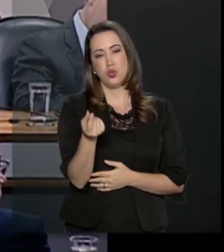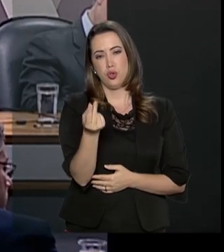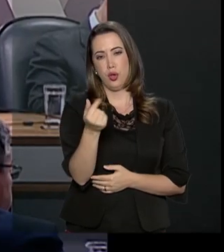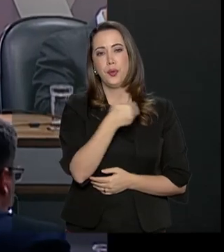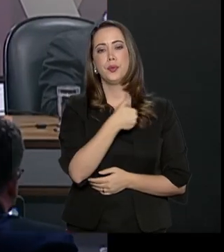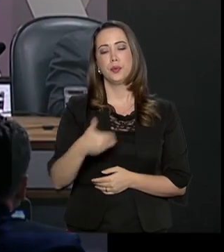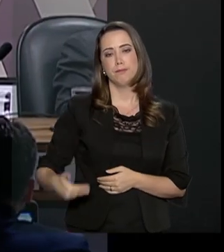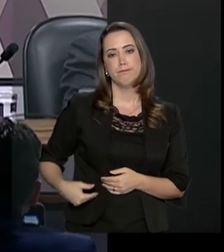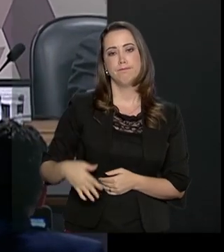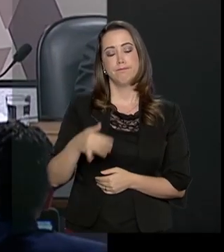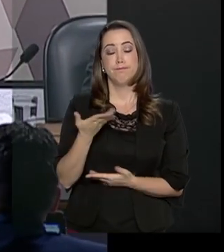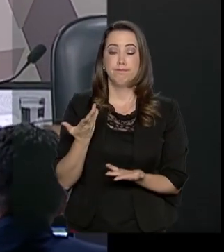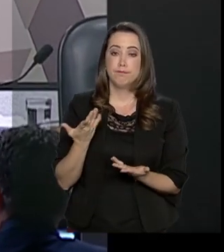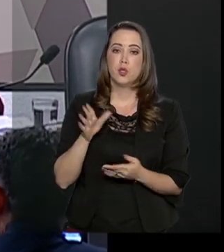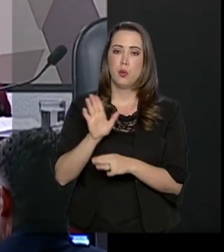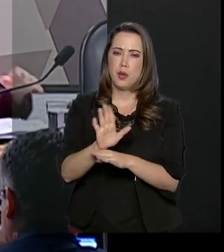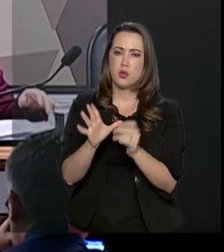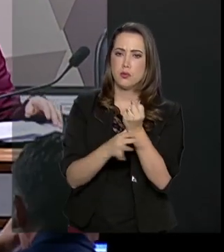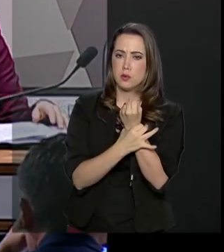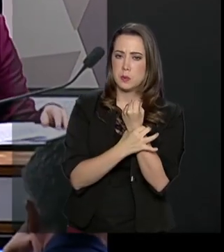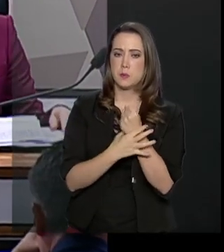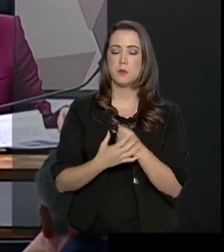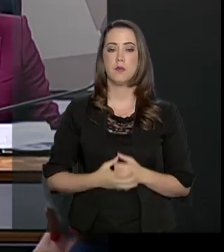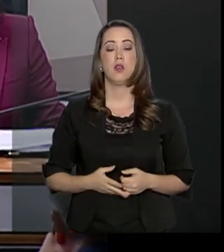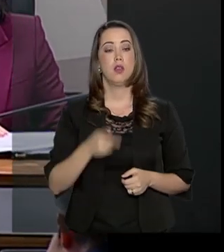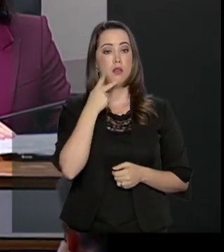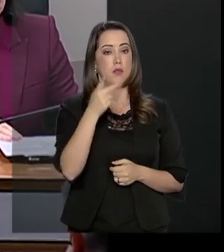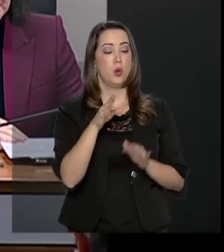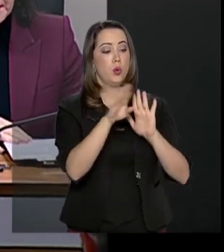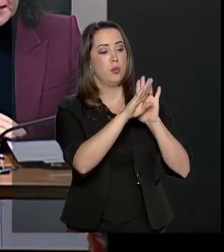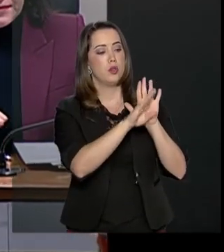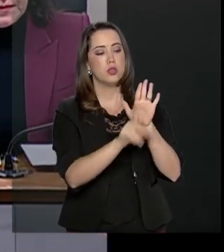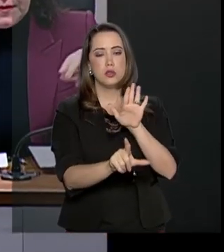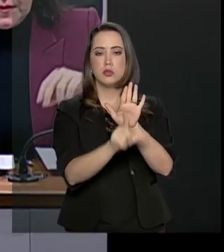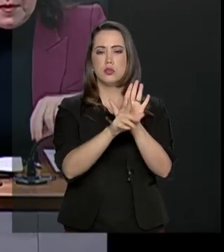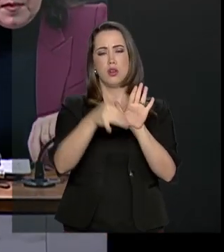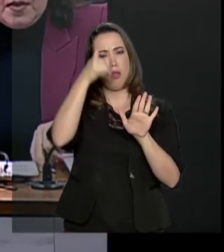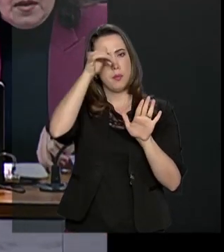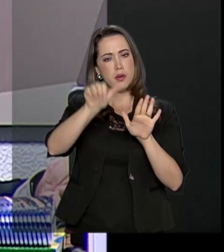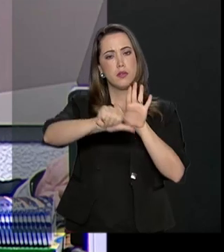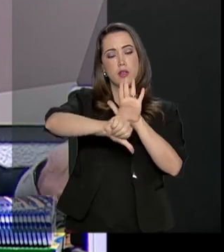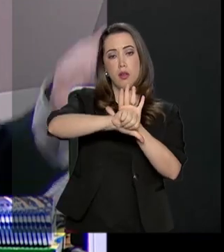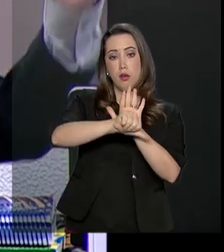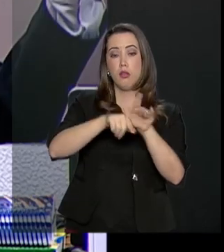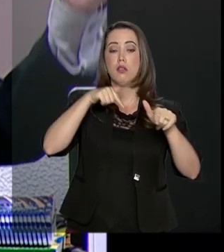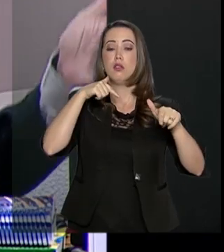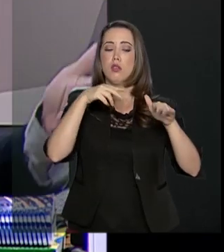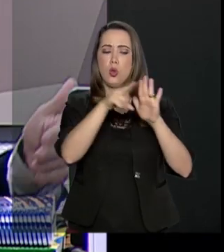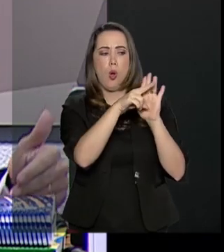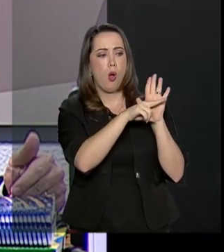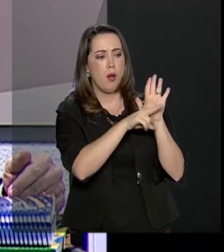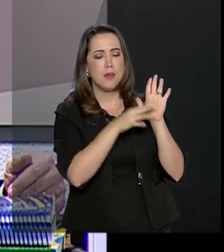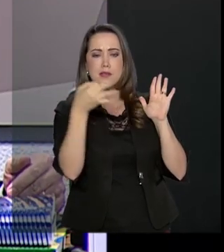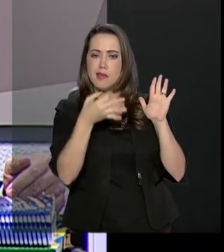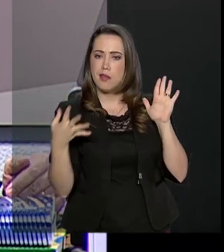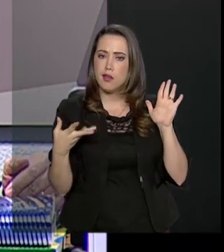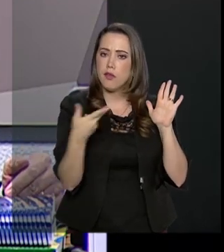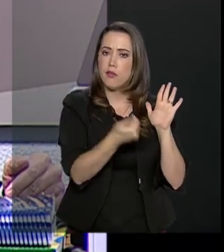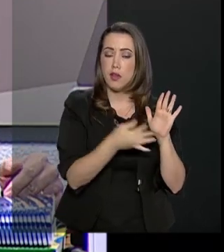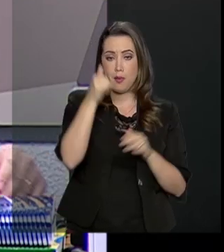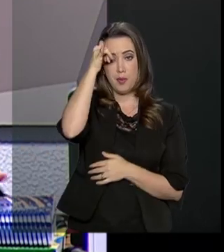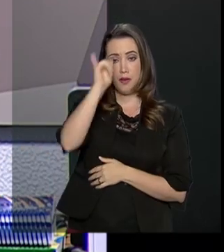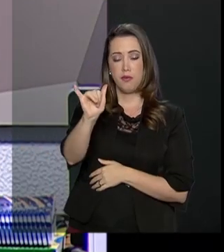de violência. Ele explicou ainda que o projeto de lei anticrime traz ações eficazes para combater a atuação desses